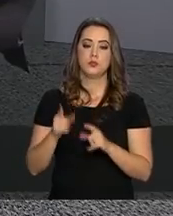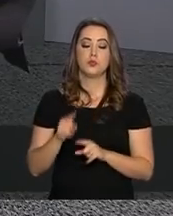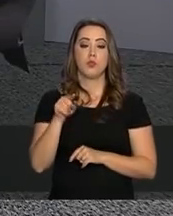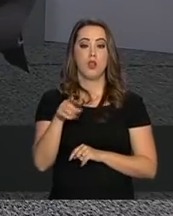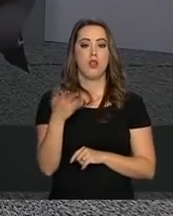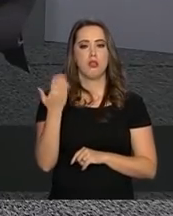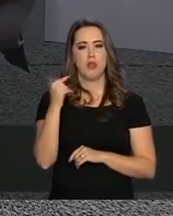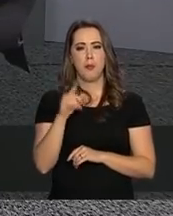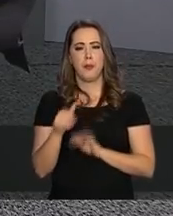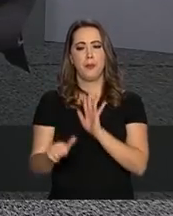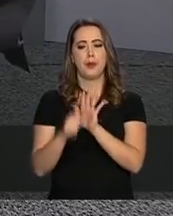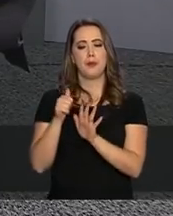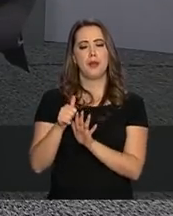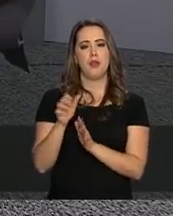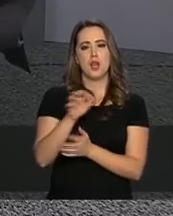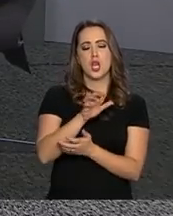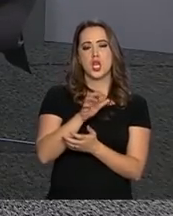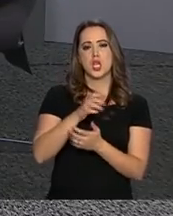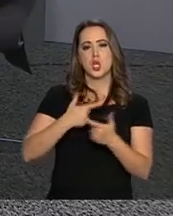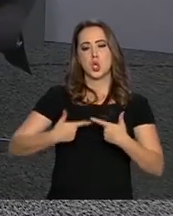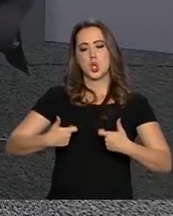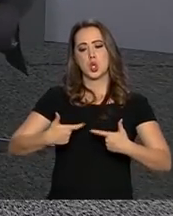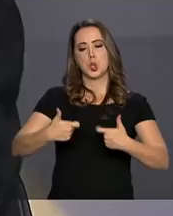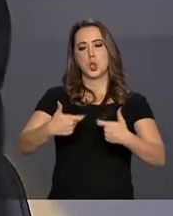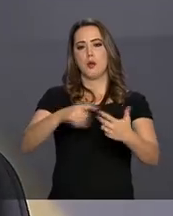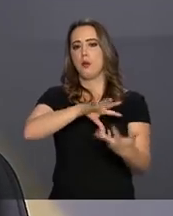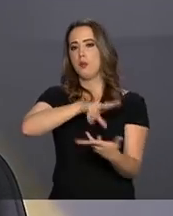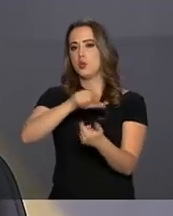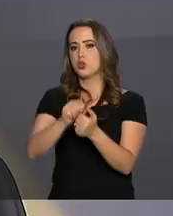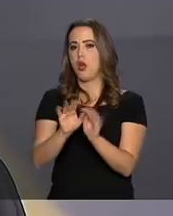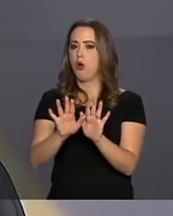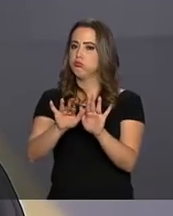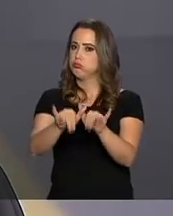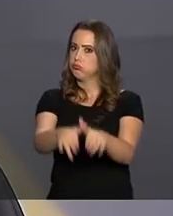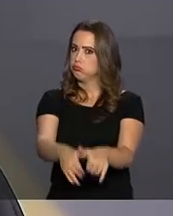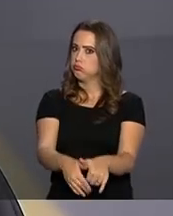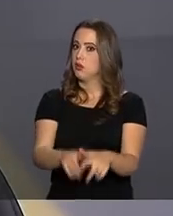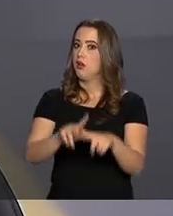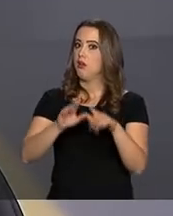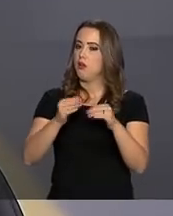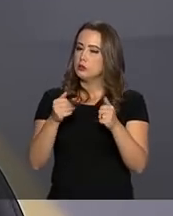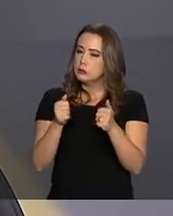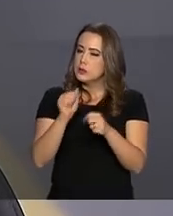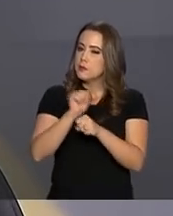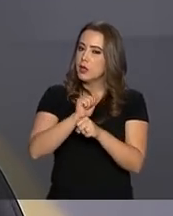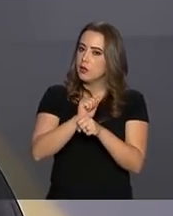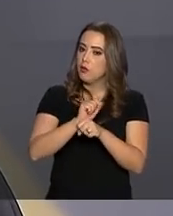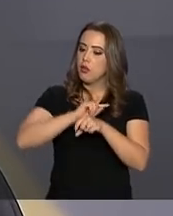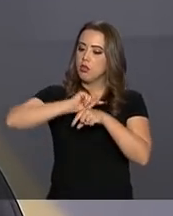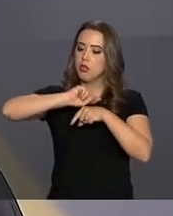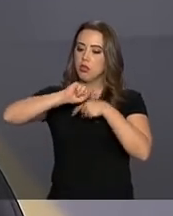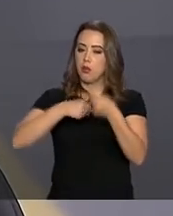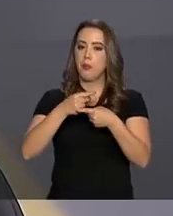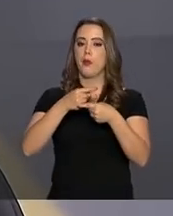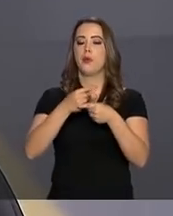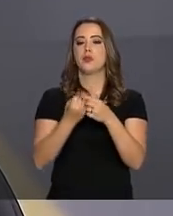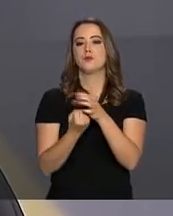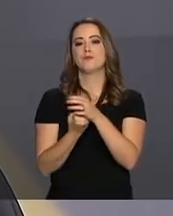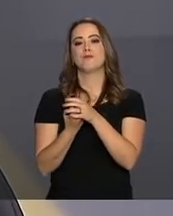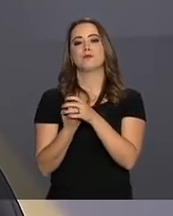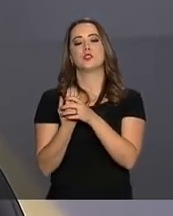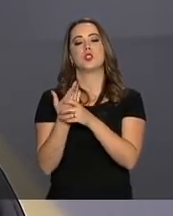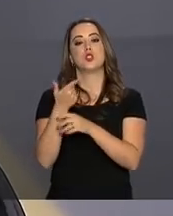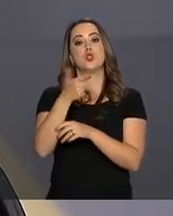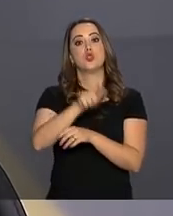com os nacionalismos e todas as tragédias que se seguiram. E isso começa, o renascimento disso é o final